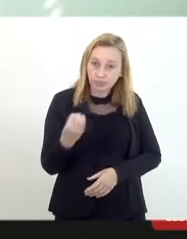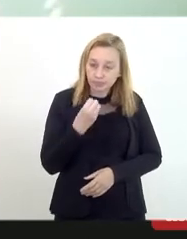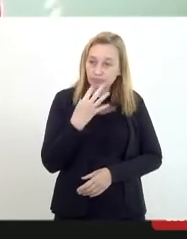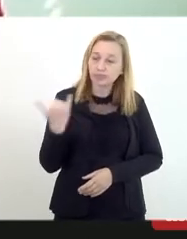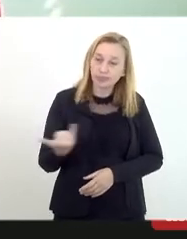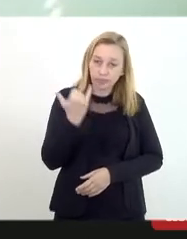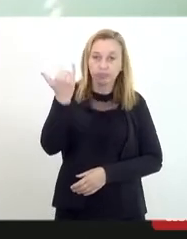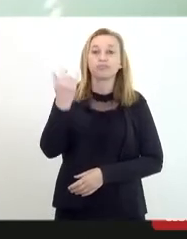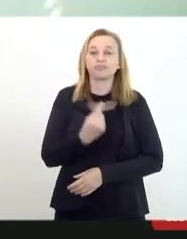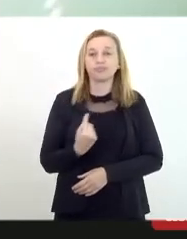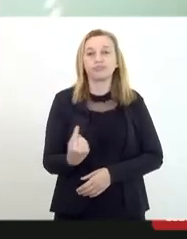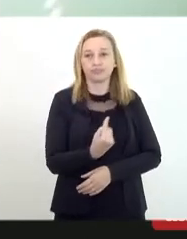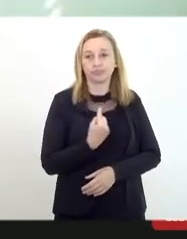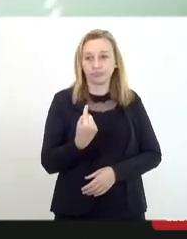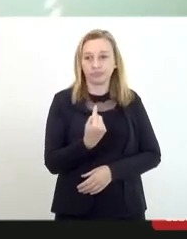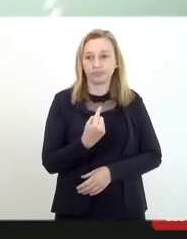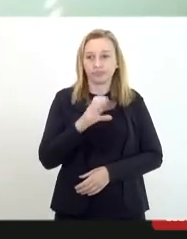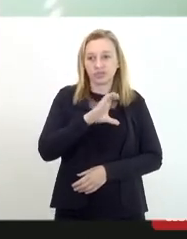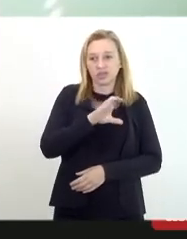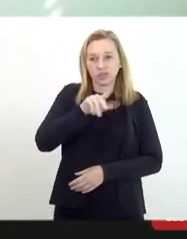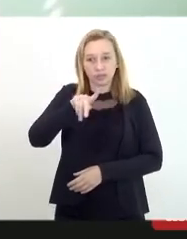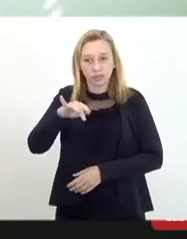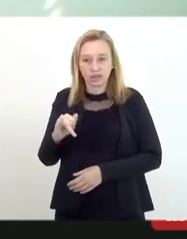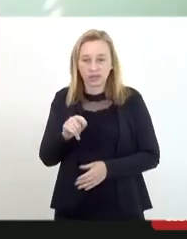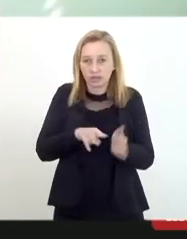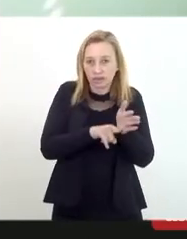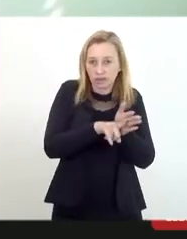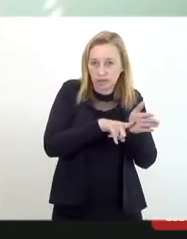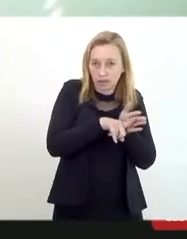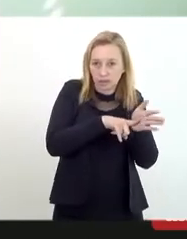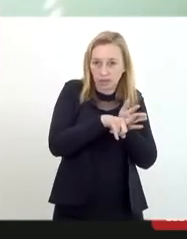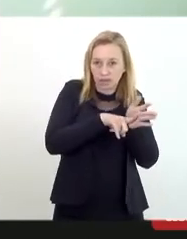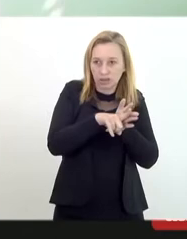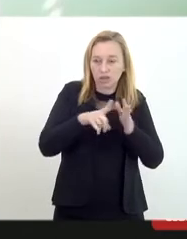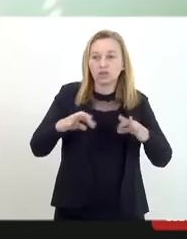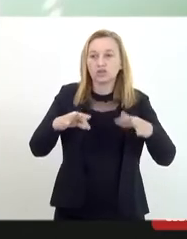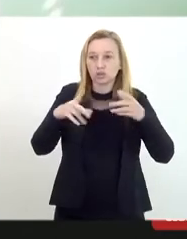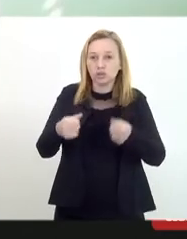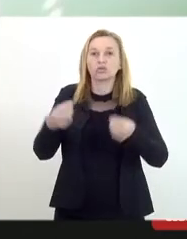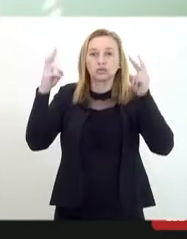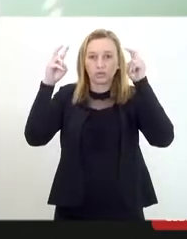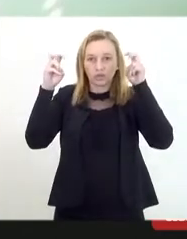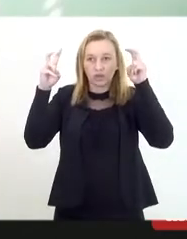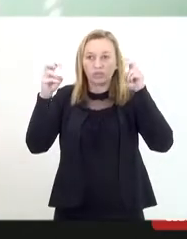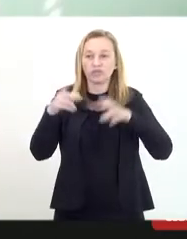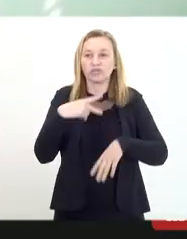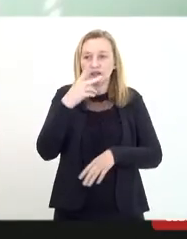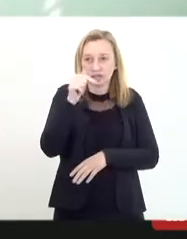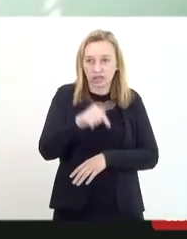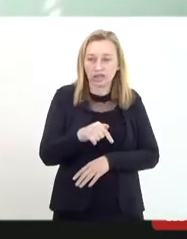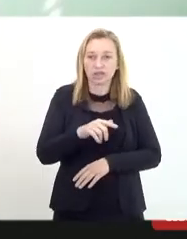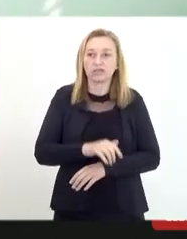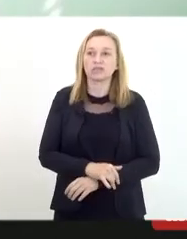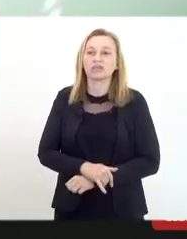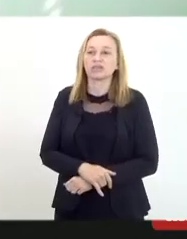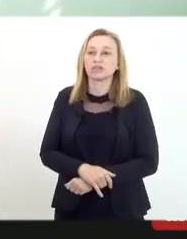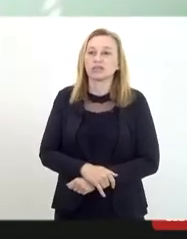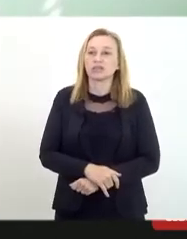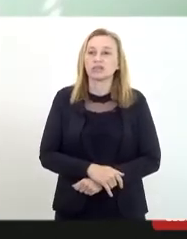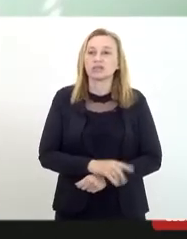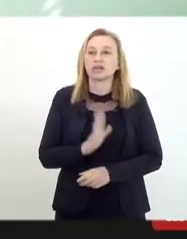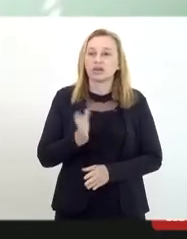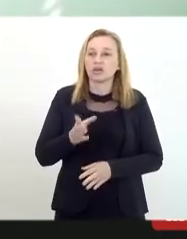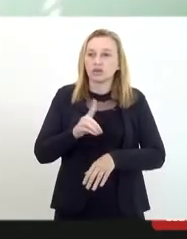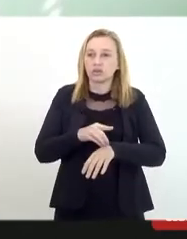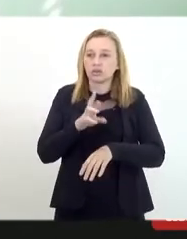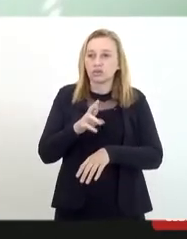aqui para a análise de todos os temas que foram abordados na nossa CPI. Eu vou passar para